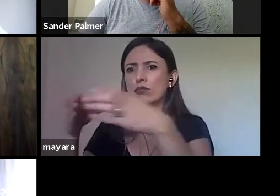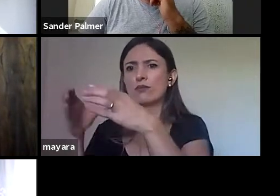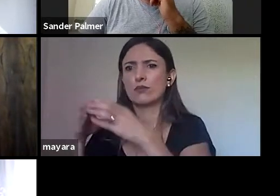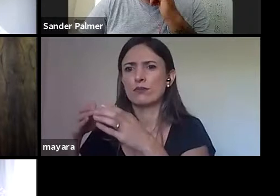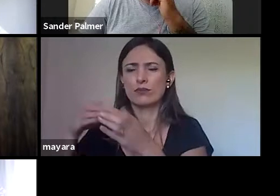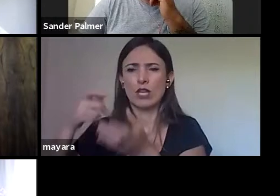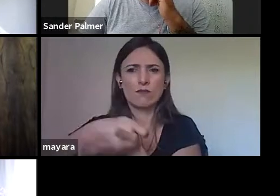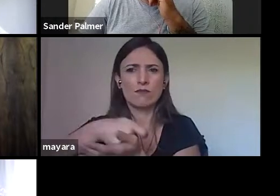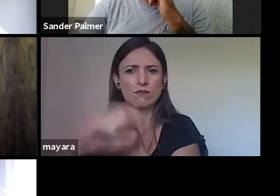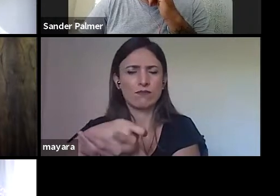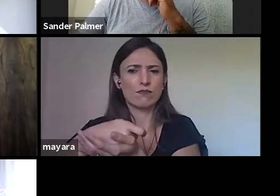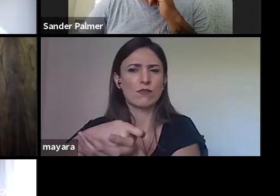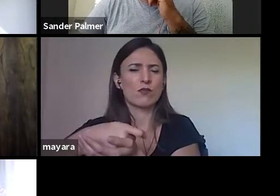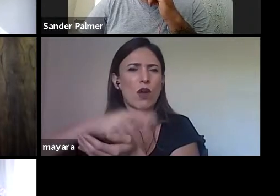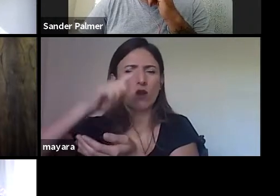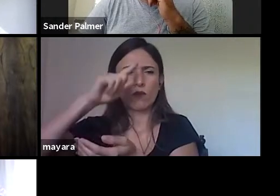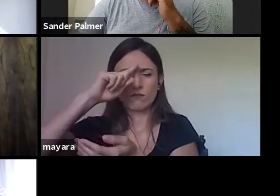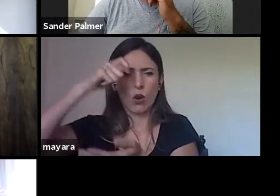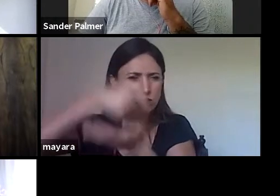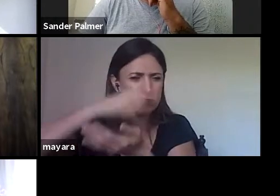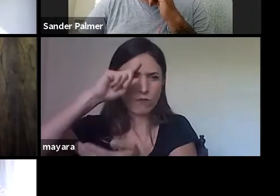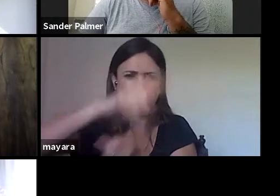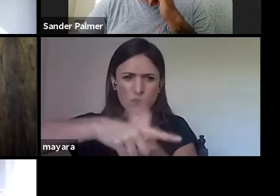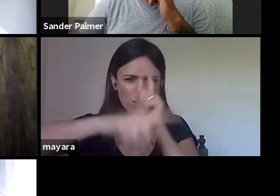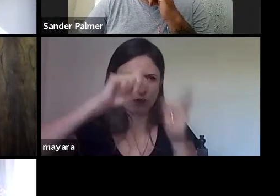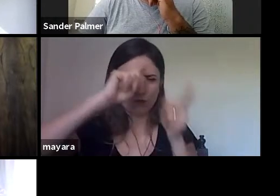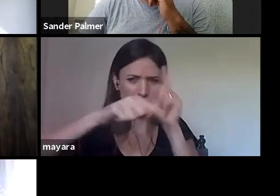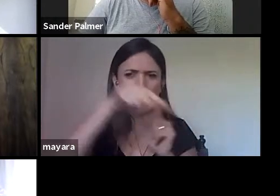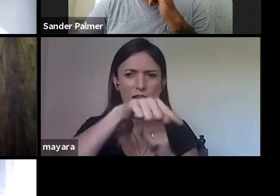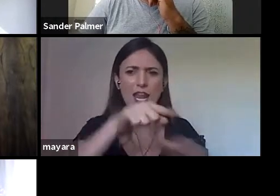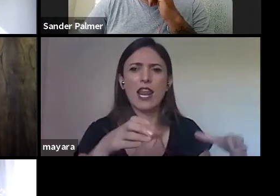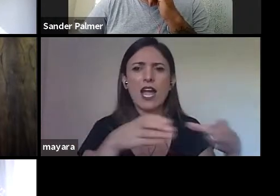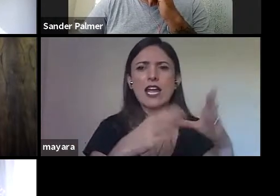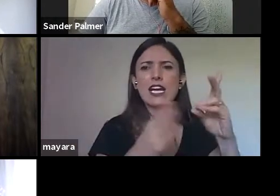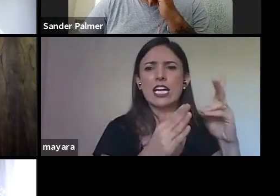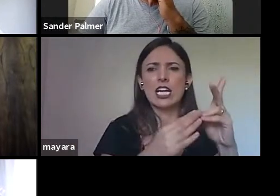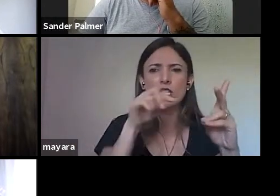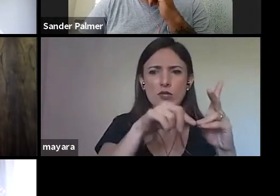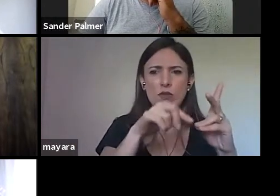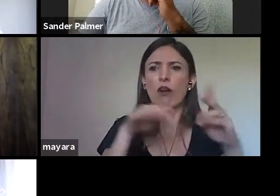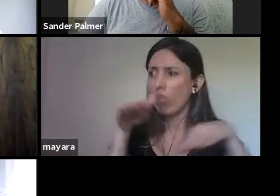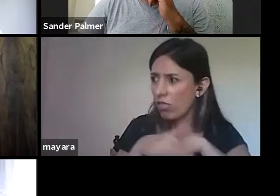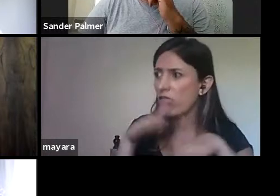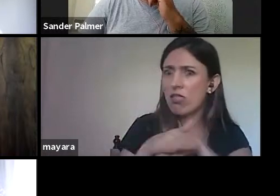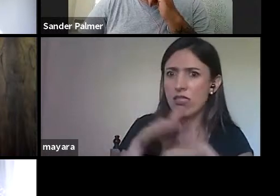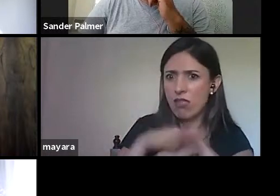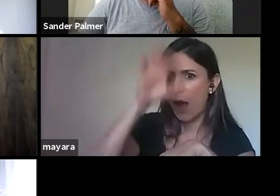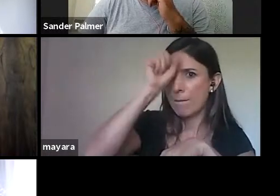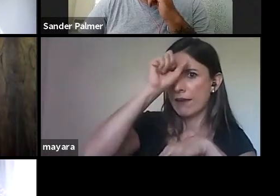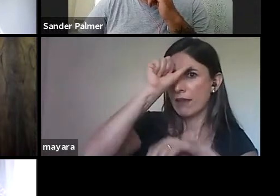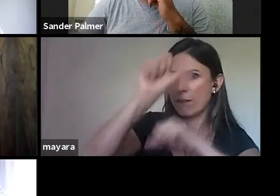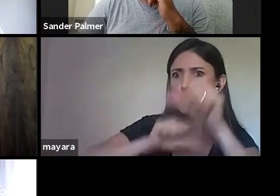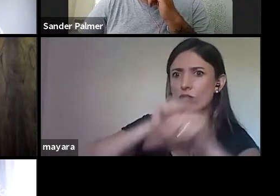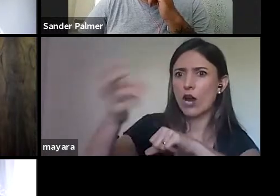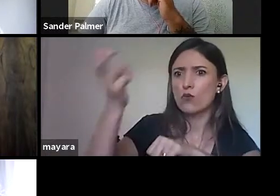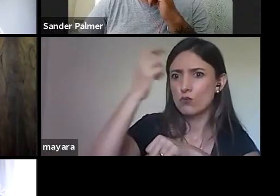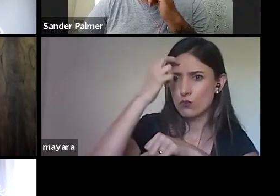modificação cultural, vamos dizer assim, que é o que acho que eles fizeram, mas que eles vão